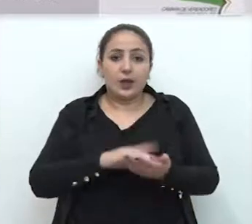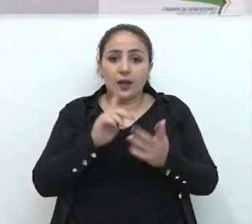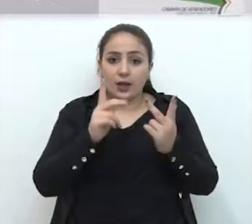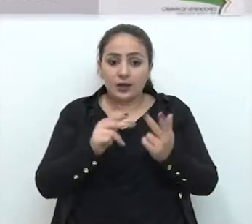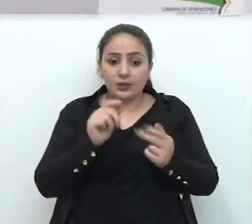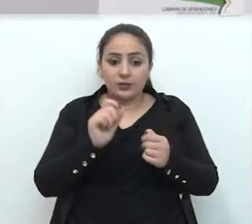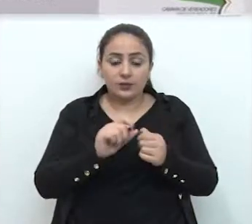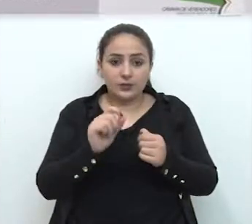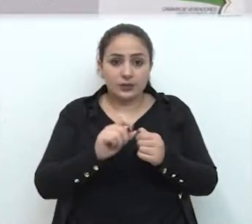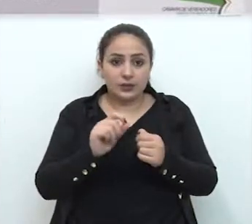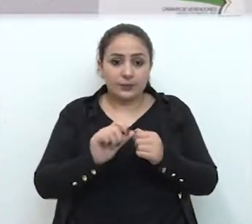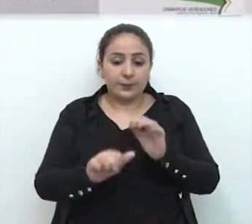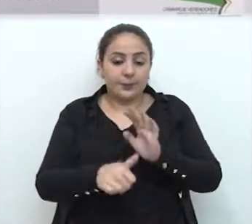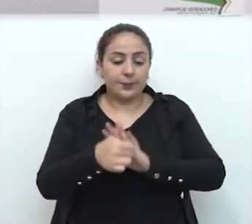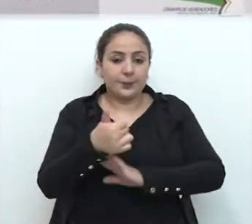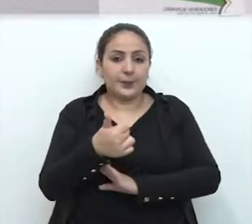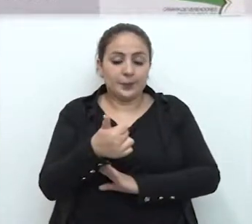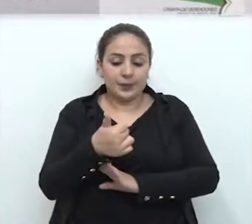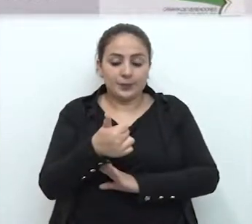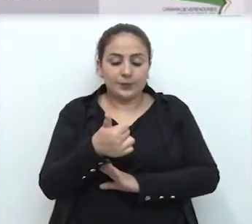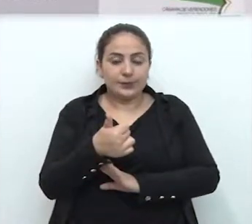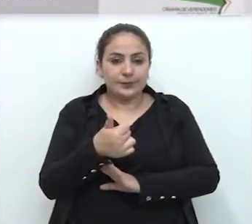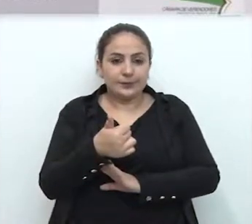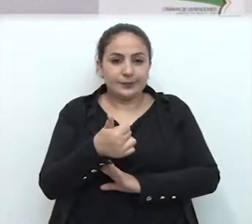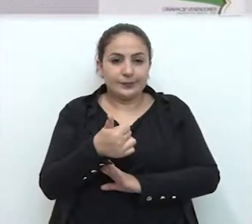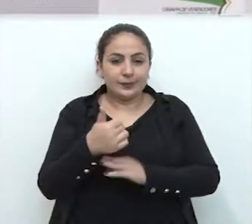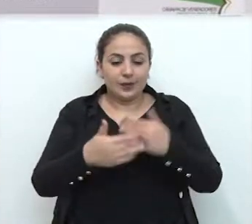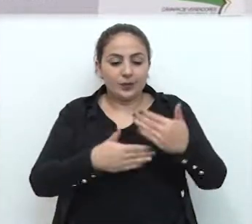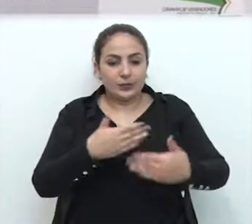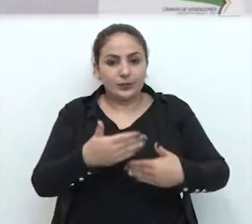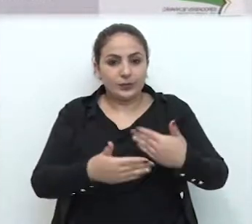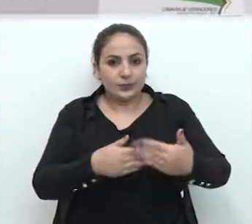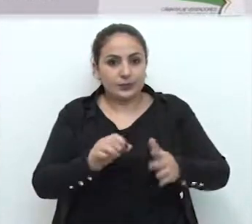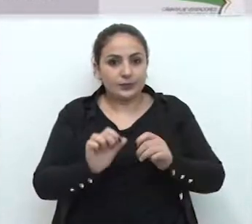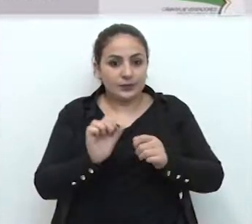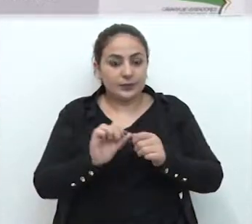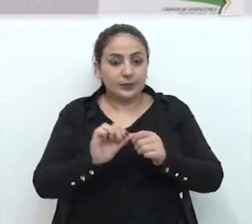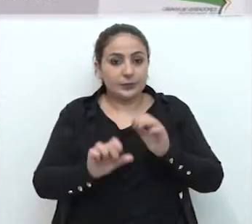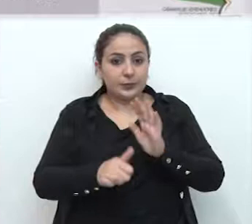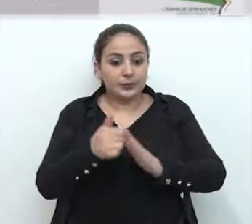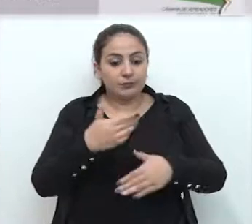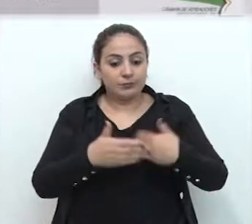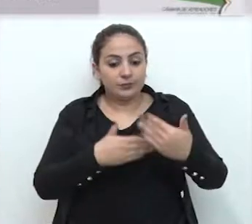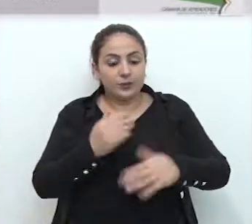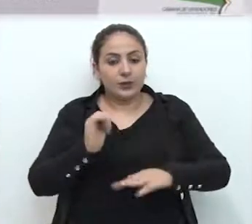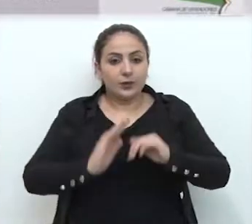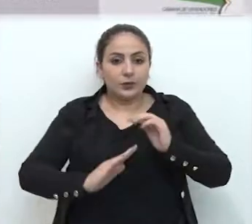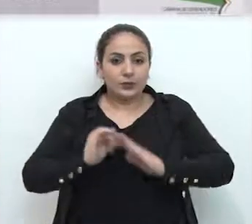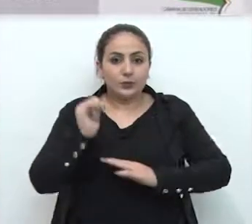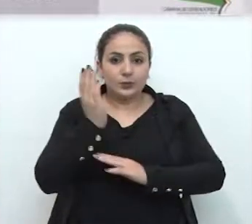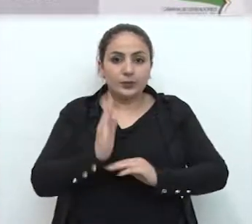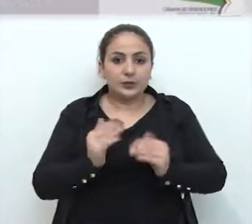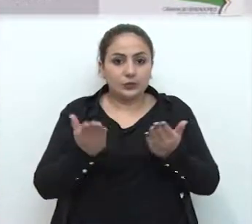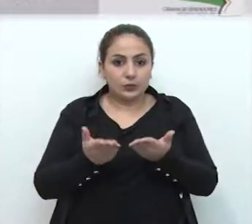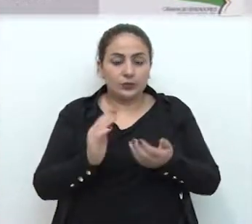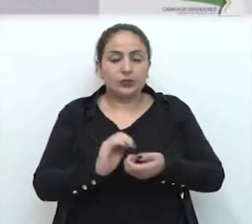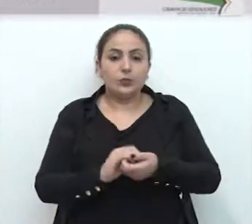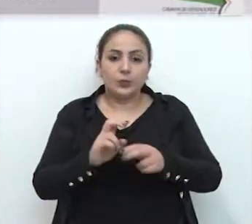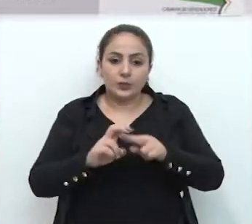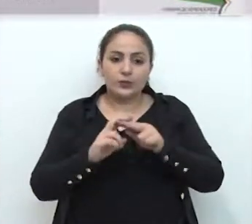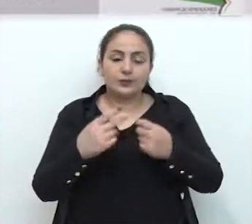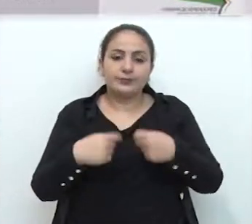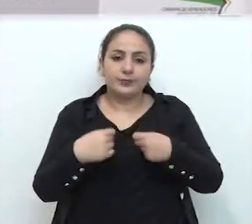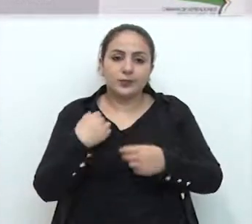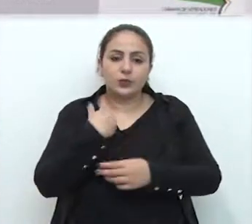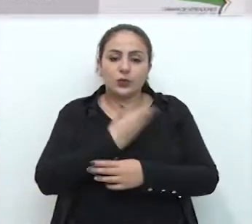Foram eles que fizeram os primeiros passos, deram os primeiros passos na construção do Brasil de hoje. E